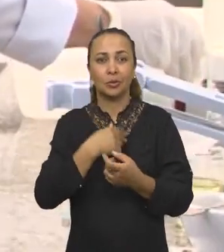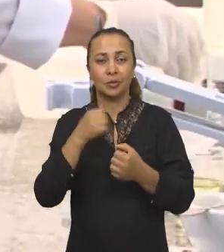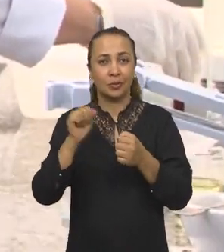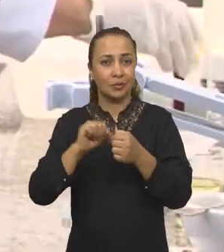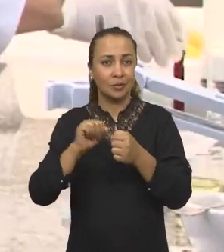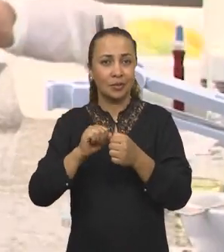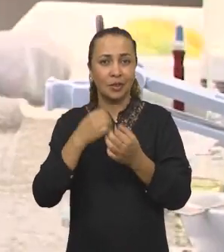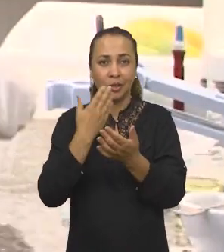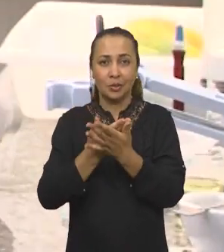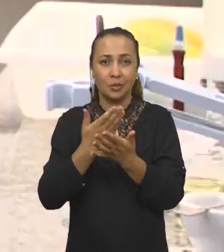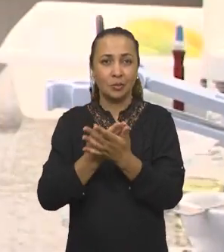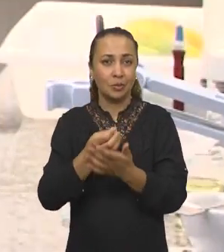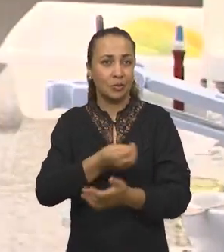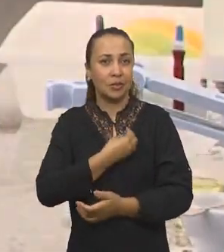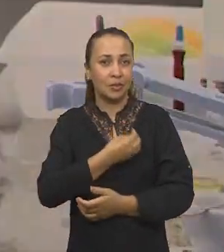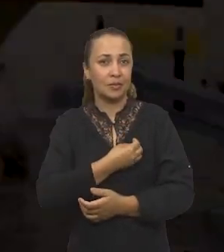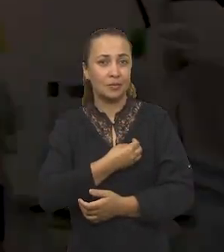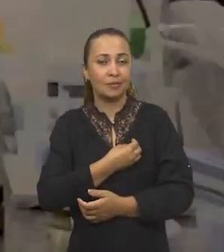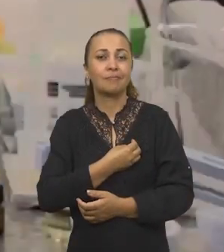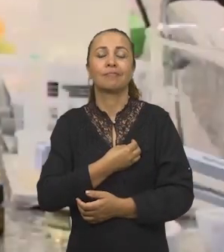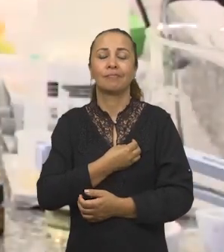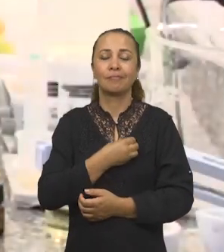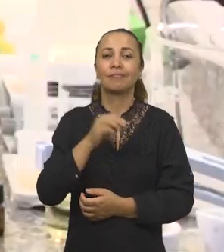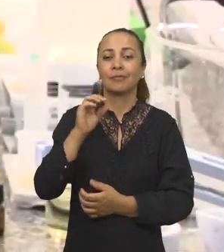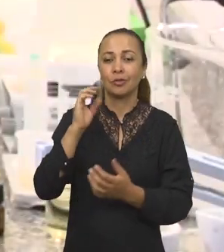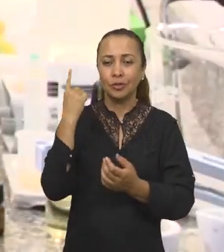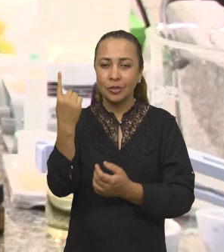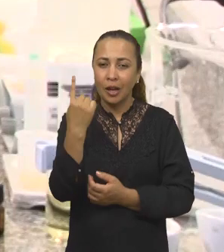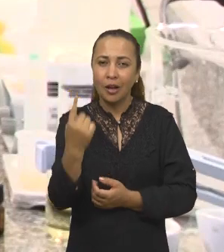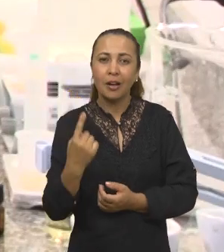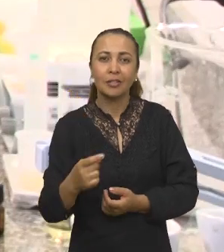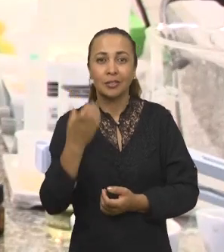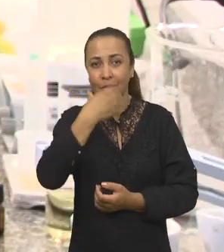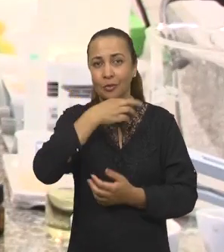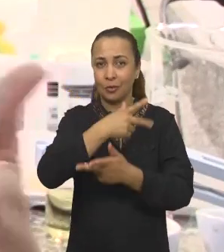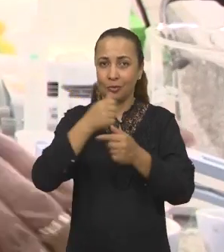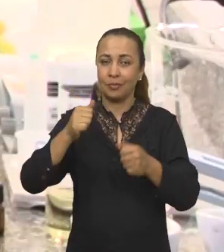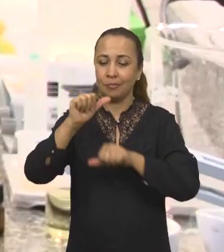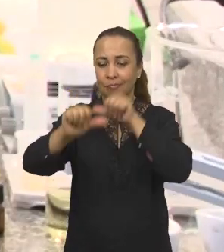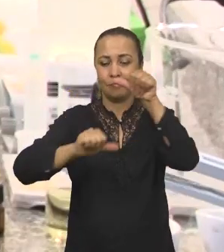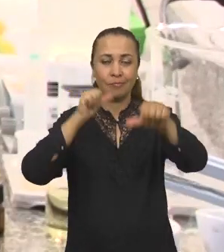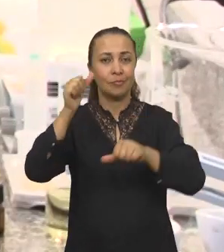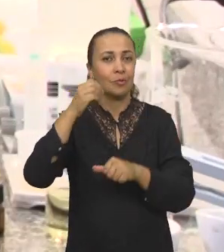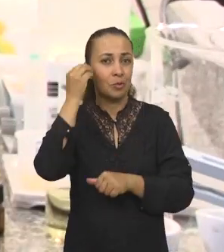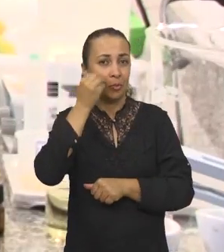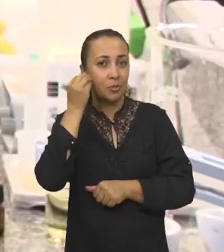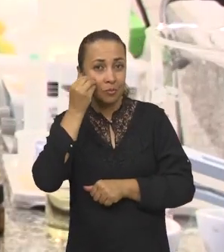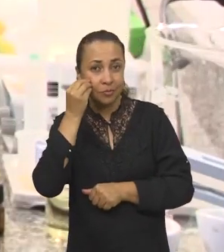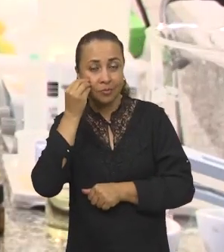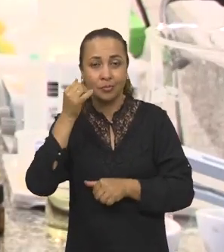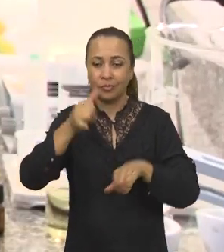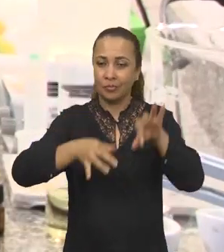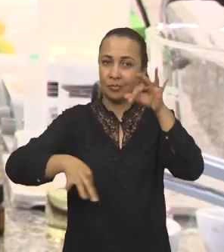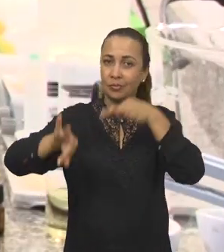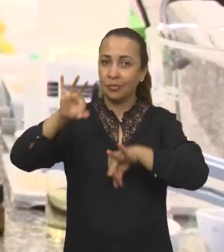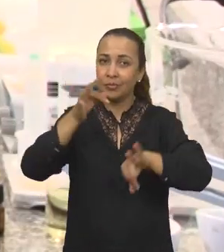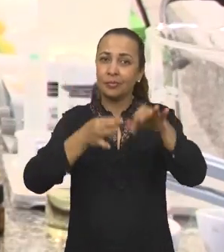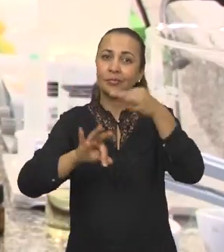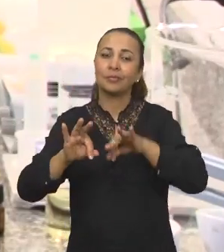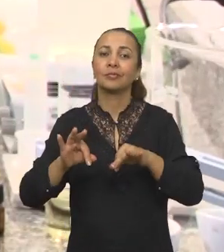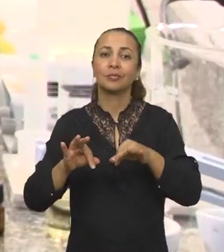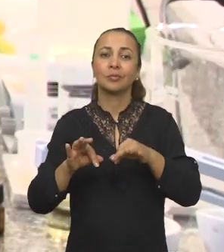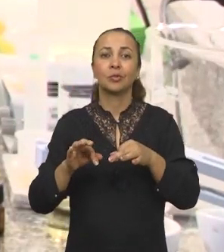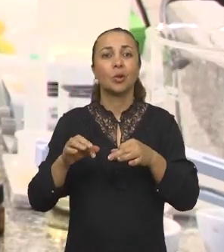gente fez o estudo da vida útil dele. A gente desenvolveu o experimento em um laboratório com uma